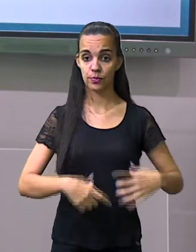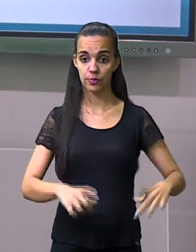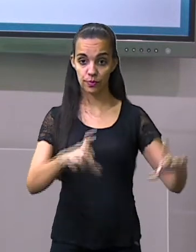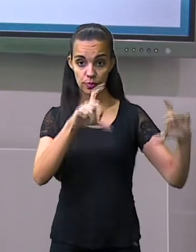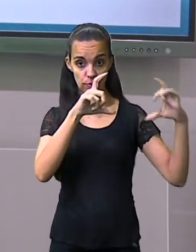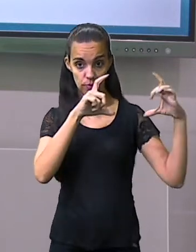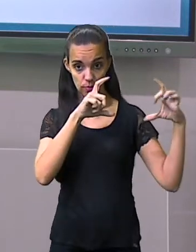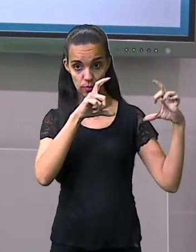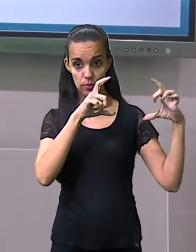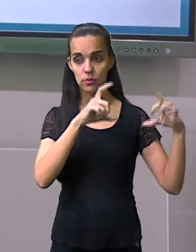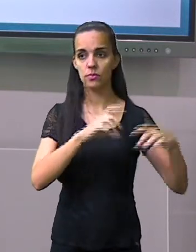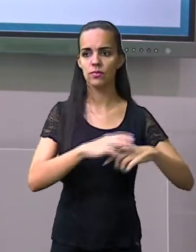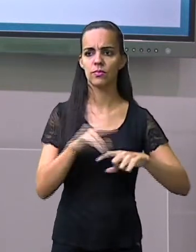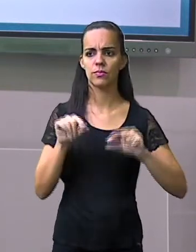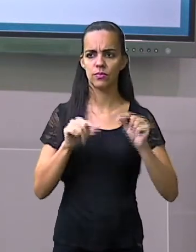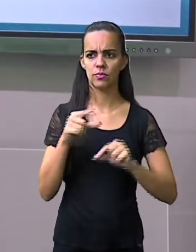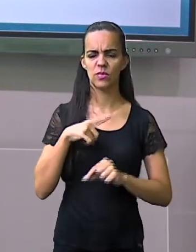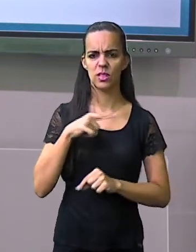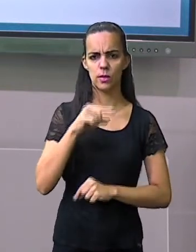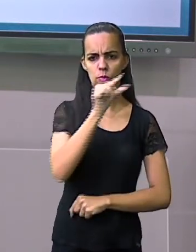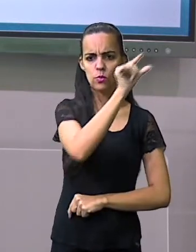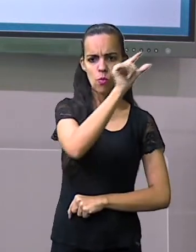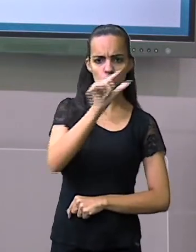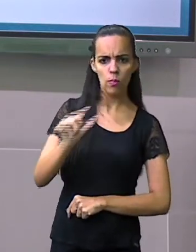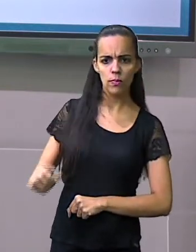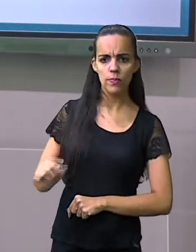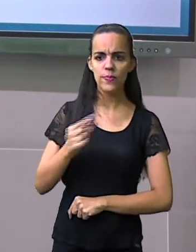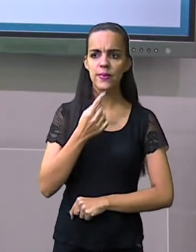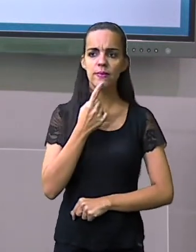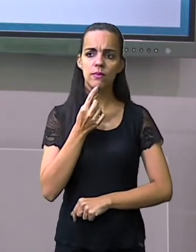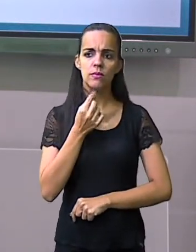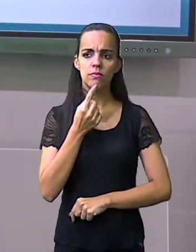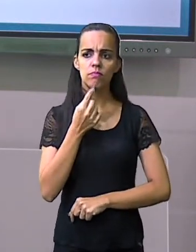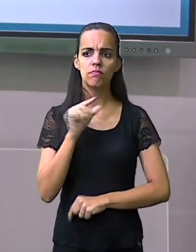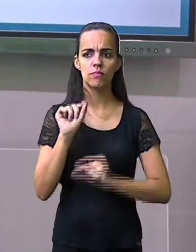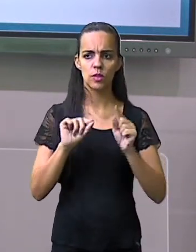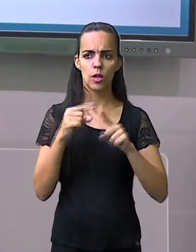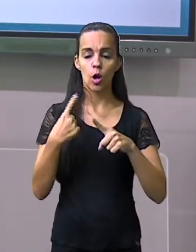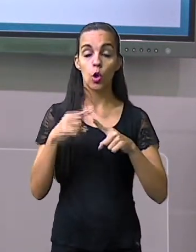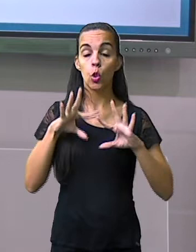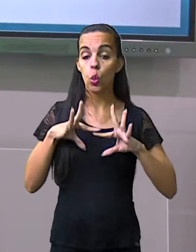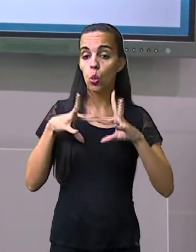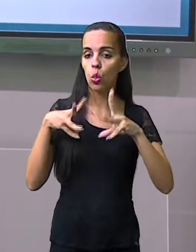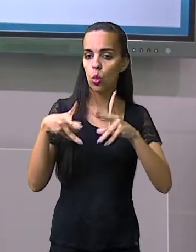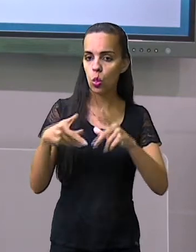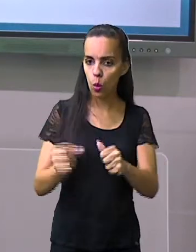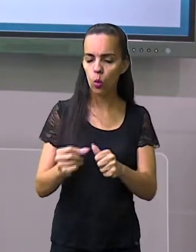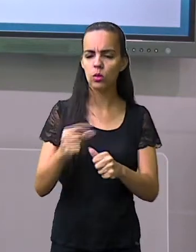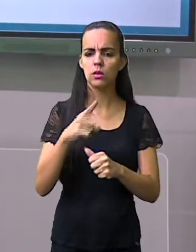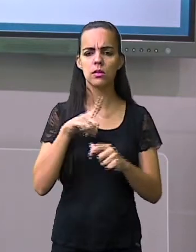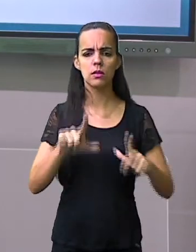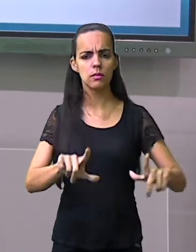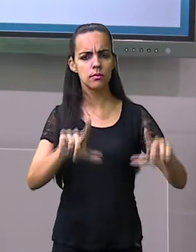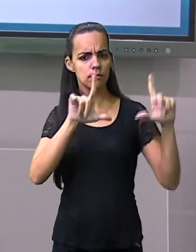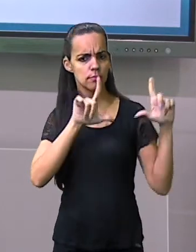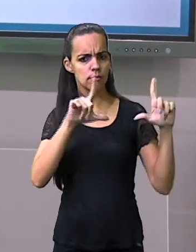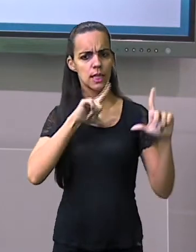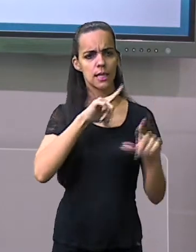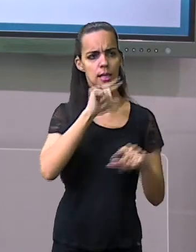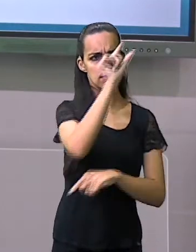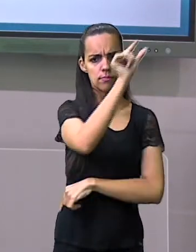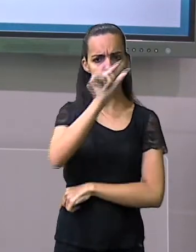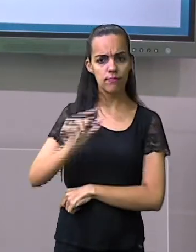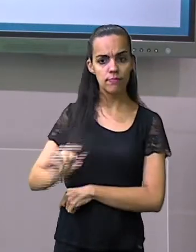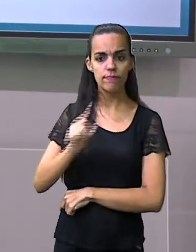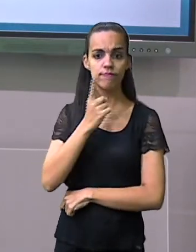uma bicicleta, aonde tem uma faixa vermelha. A gente sabe que toda placa que tem essa faixa vermelha, significa que está proibido.